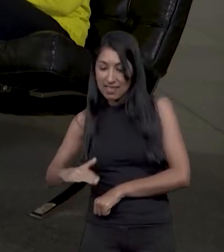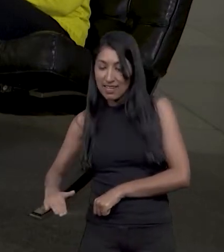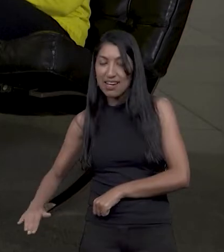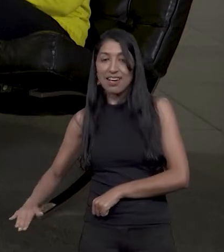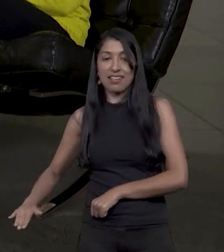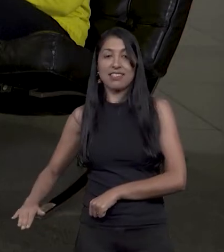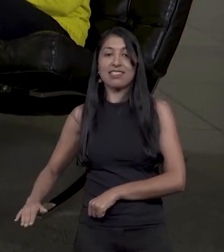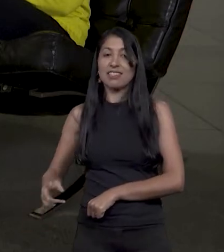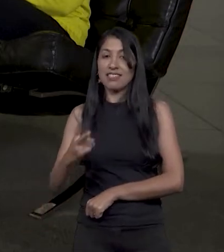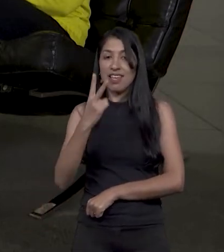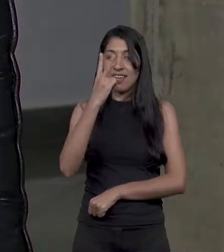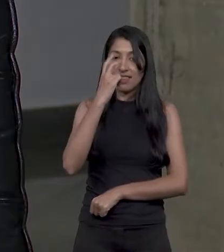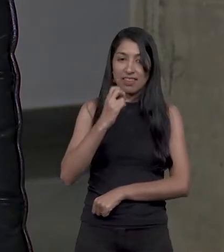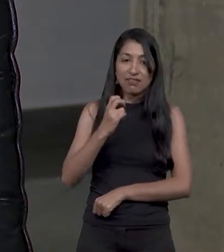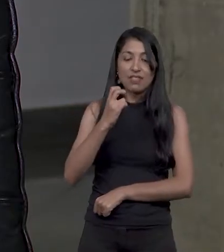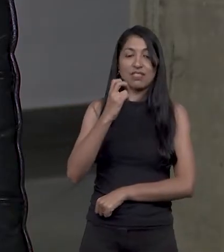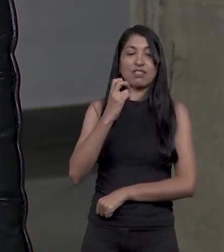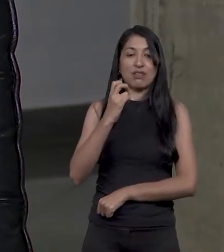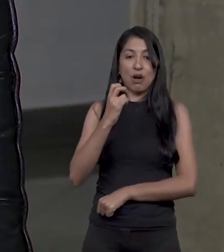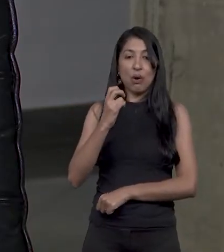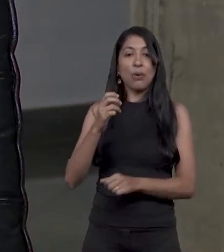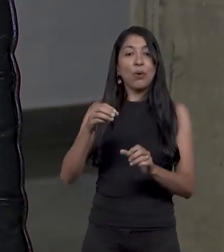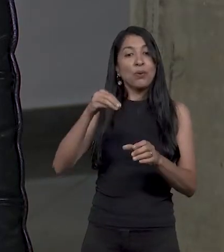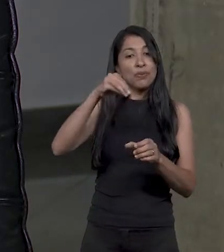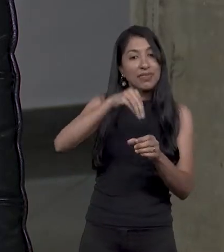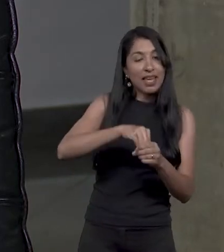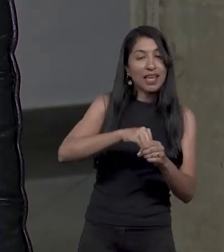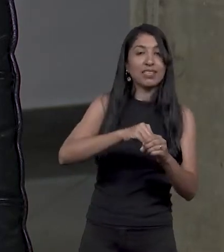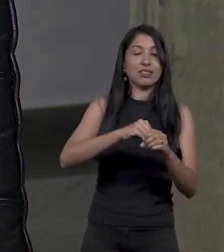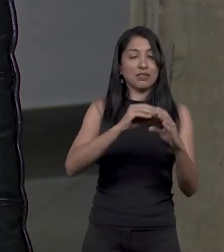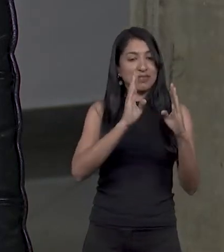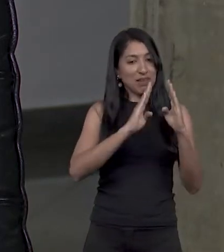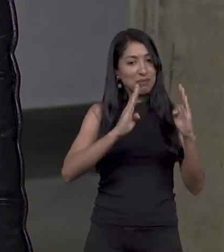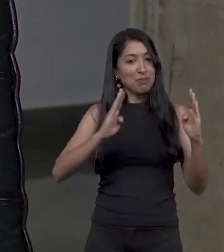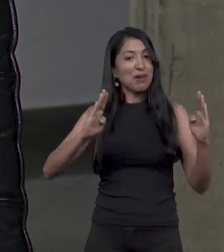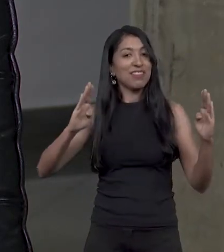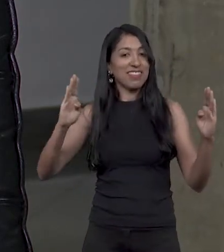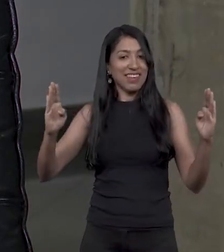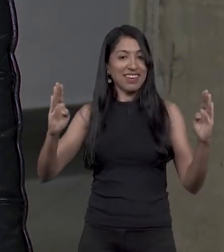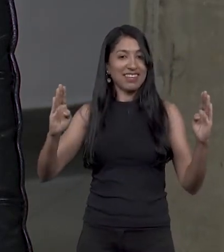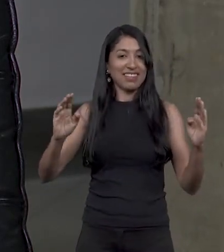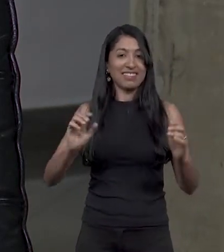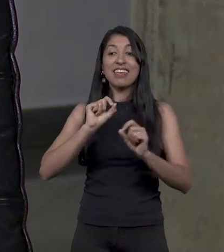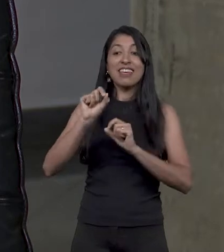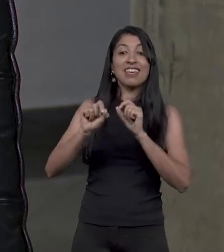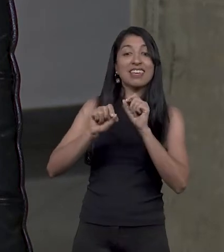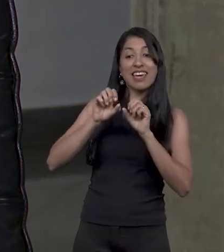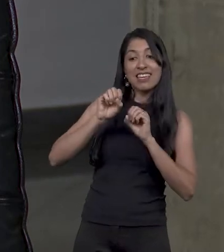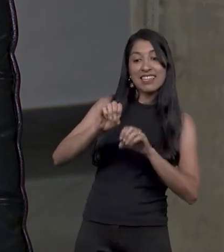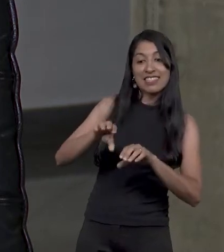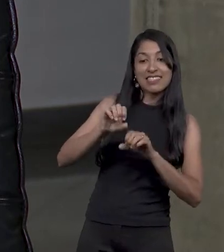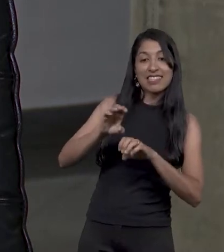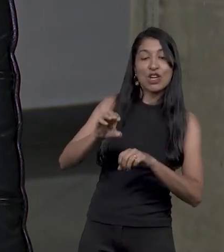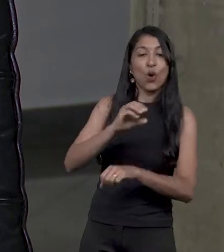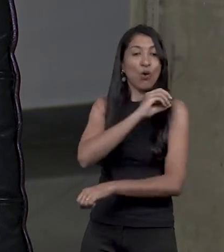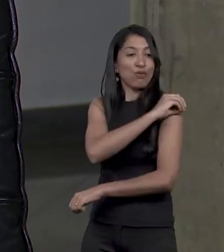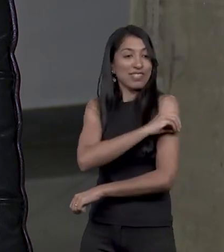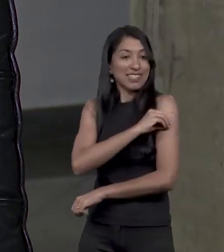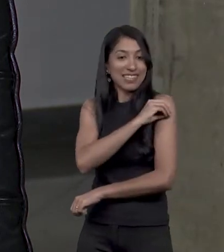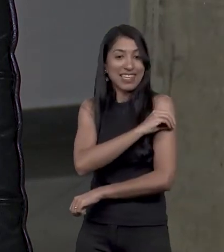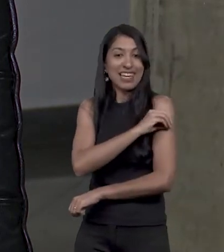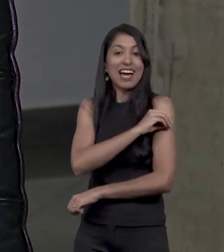deficiência visual dentro da própria biblioteca. E quem veio dar essa oficina, a própria